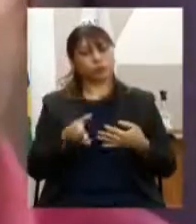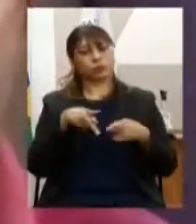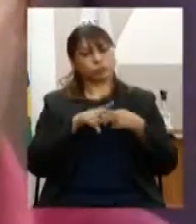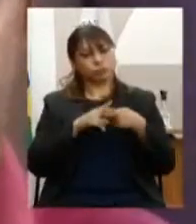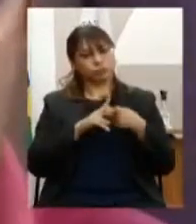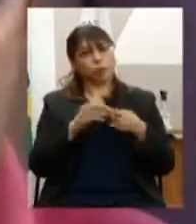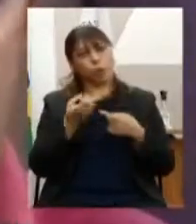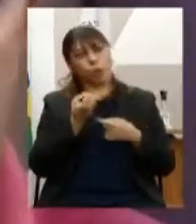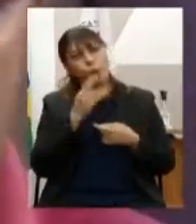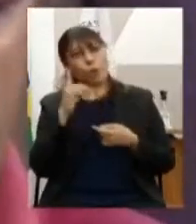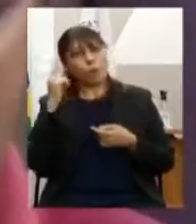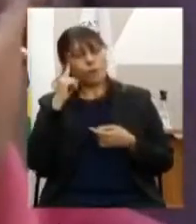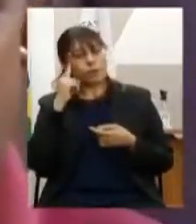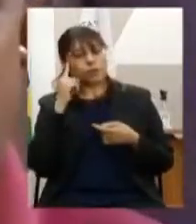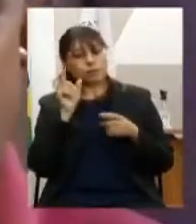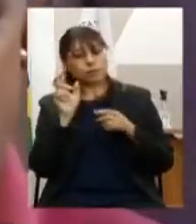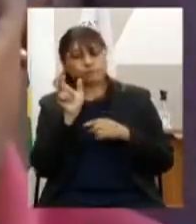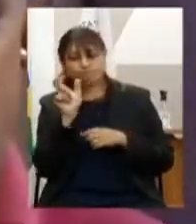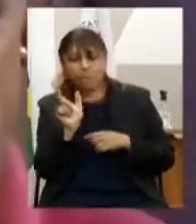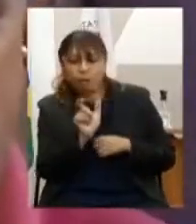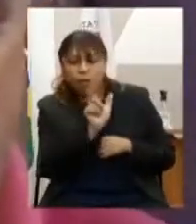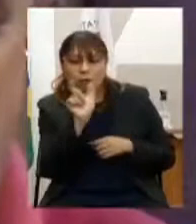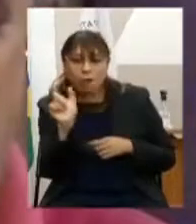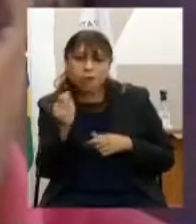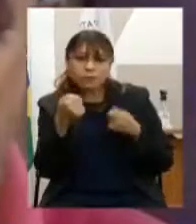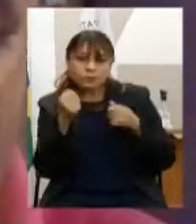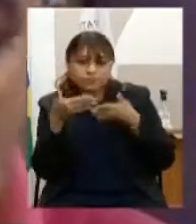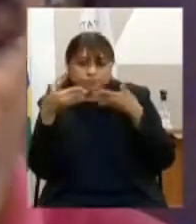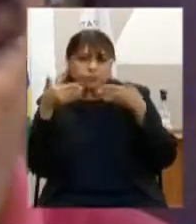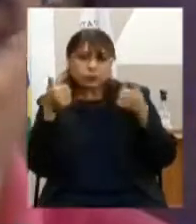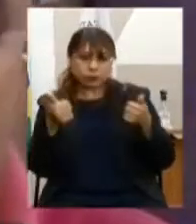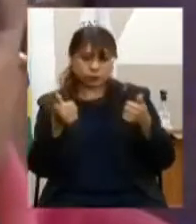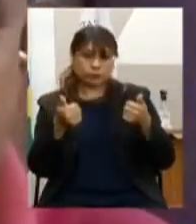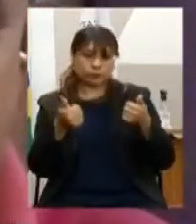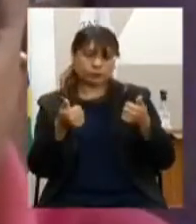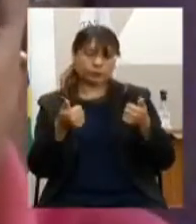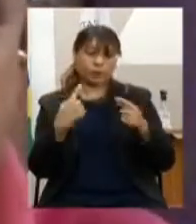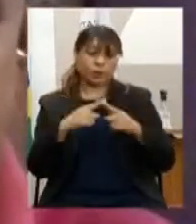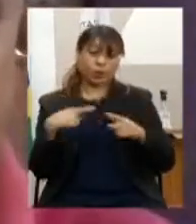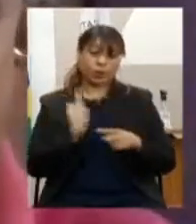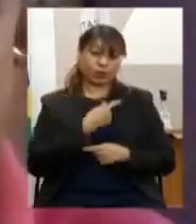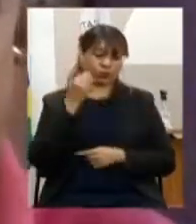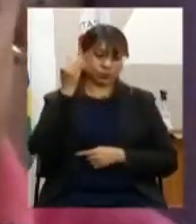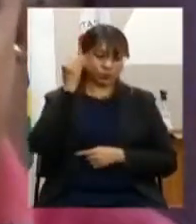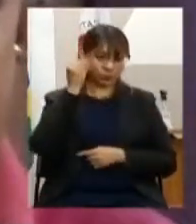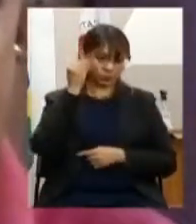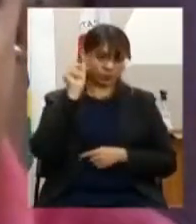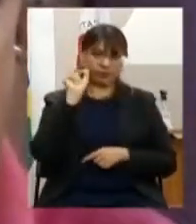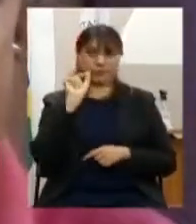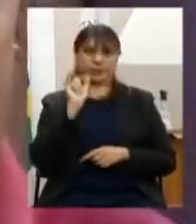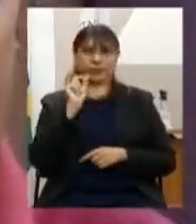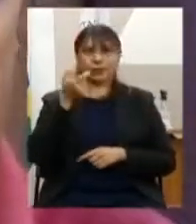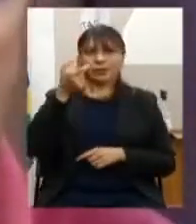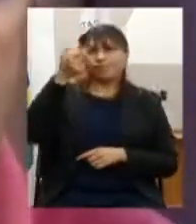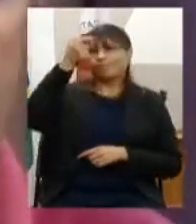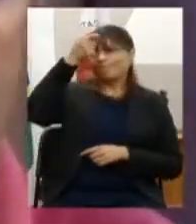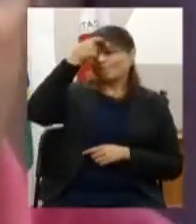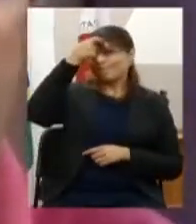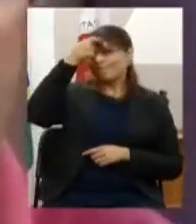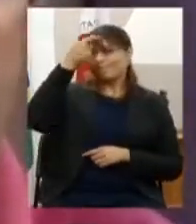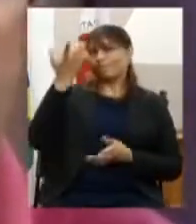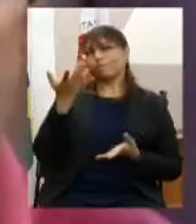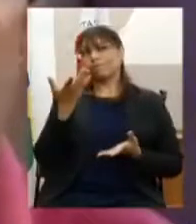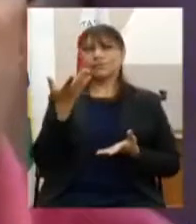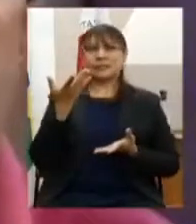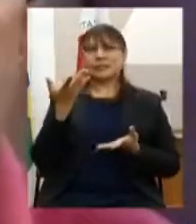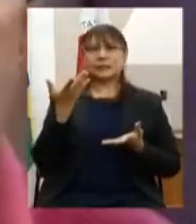melhoradas. Porque a gente procurou, dentro da nossa consciência, contemplar todos os segmentos de